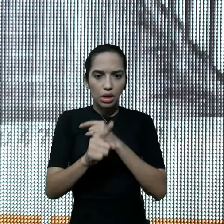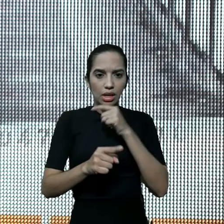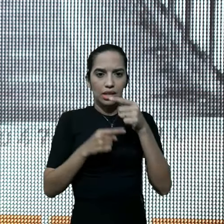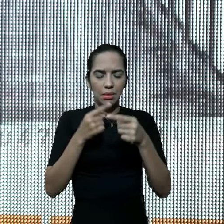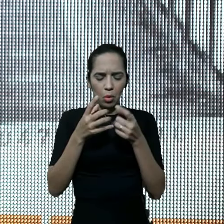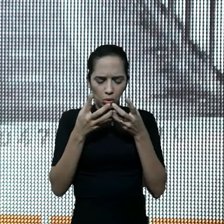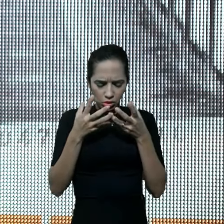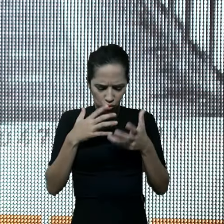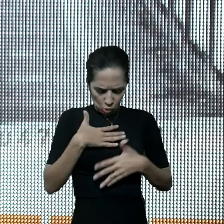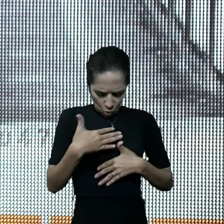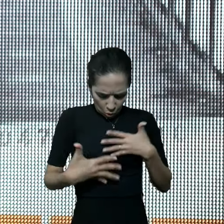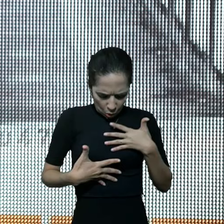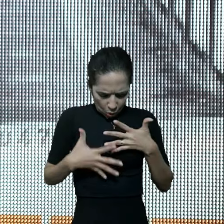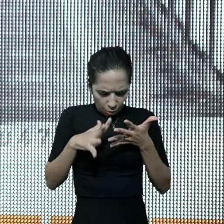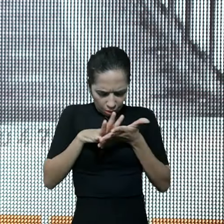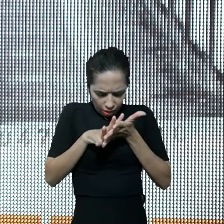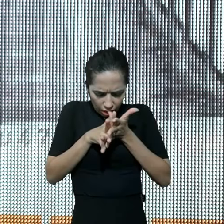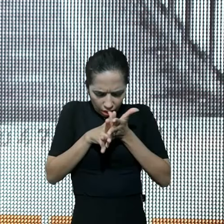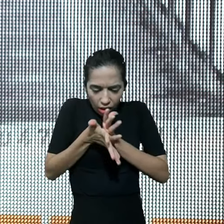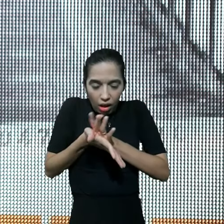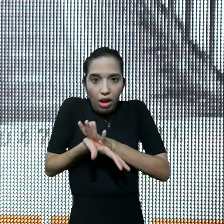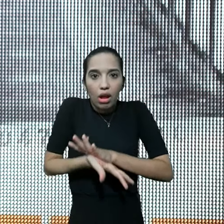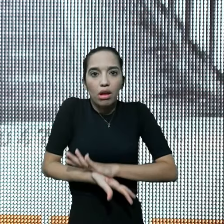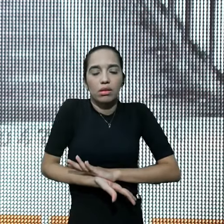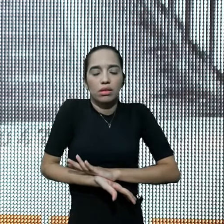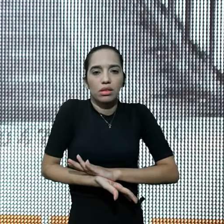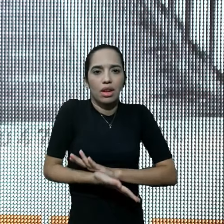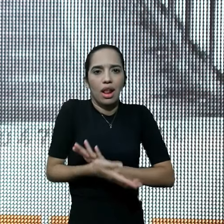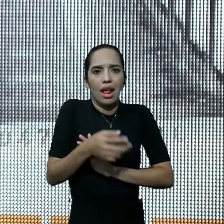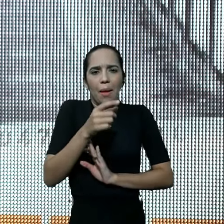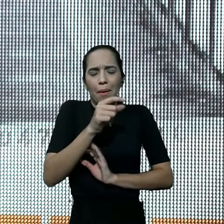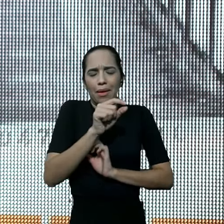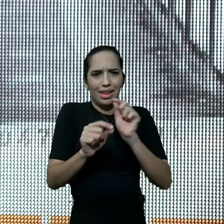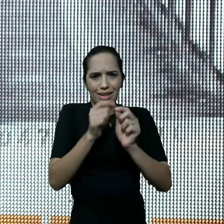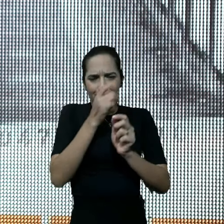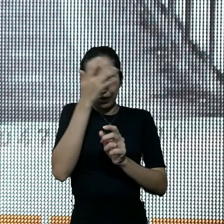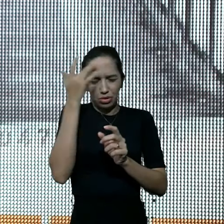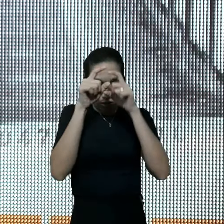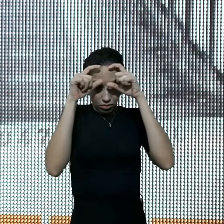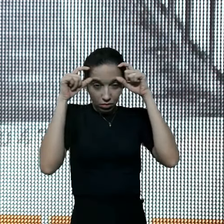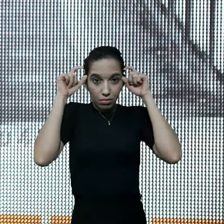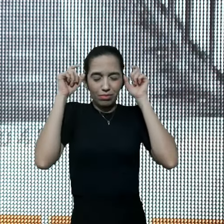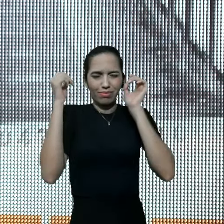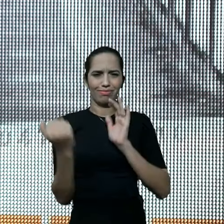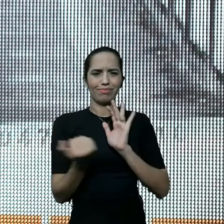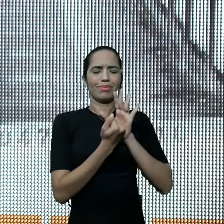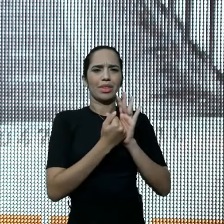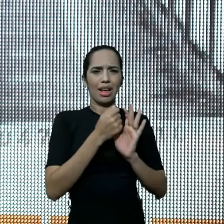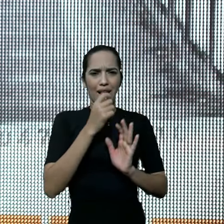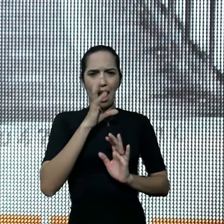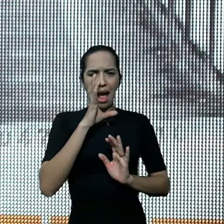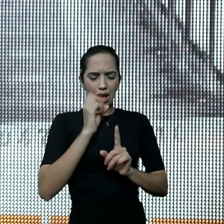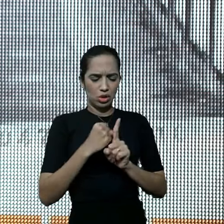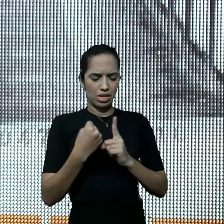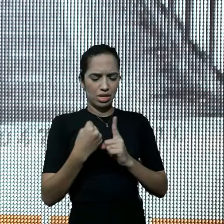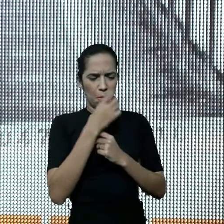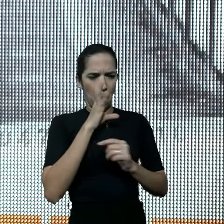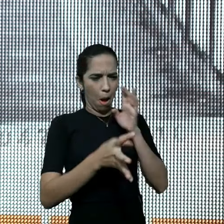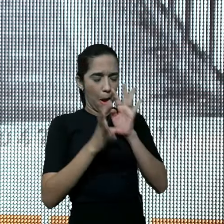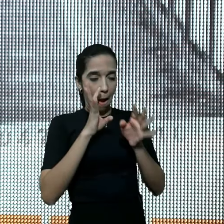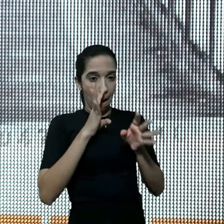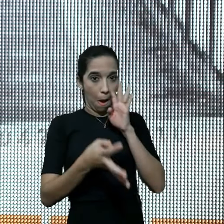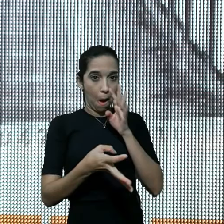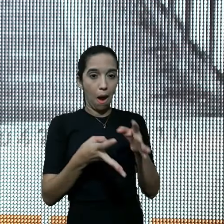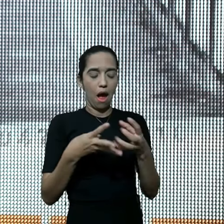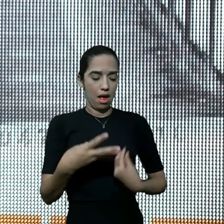deformadas no seu exterior, eles eram estereotipados, marginalizados, condenados, era uma doença que os